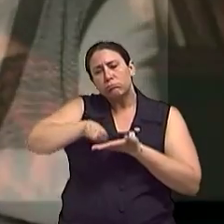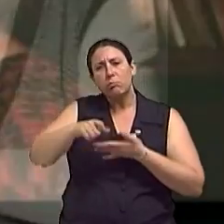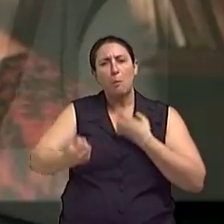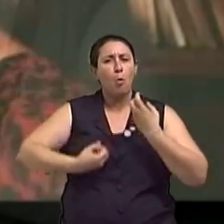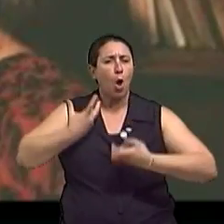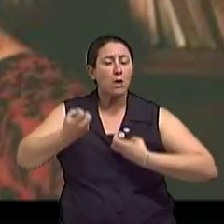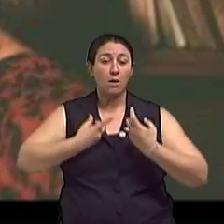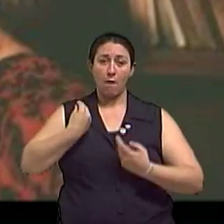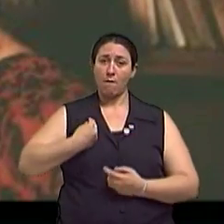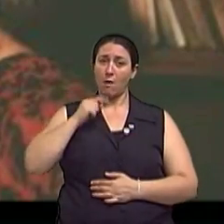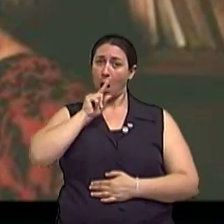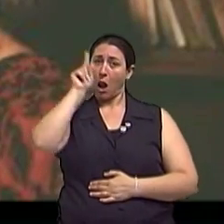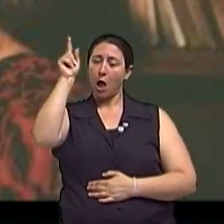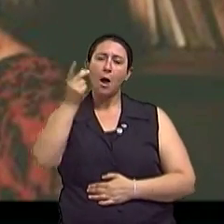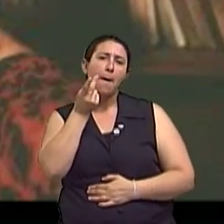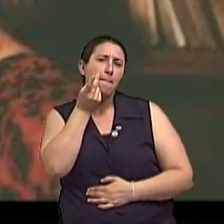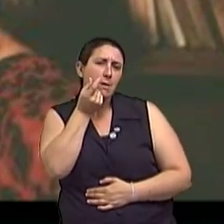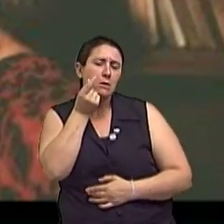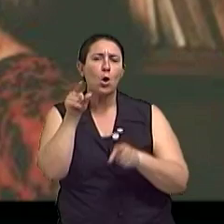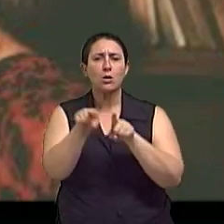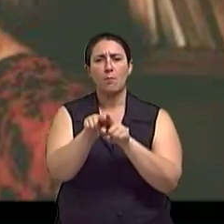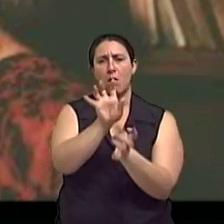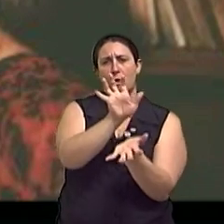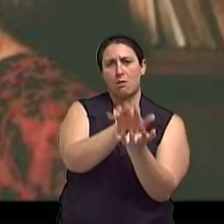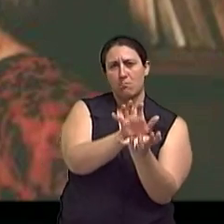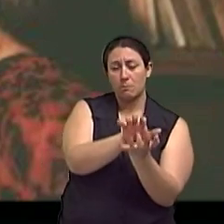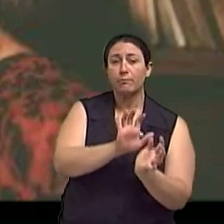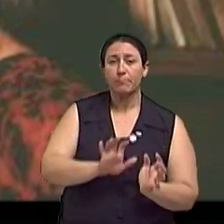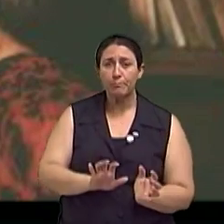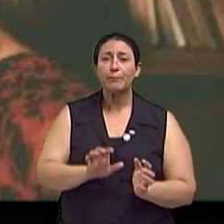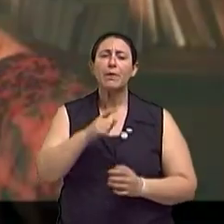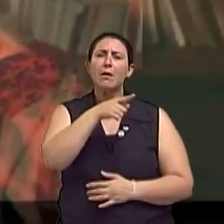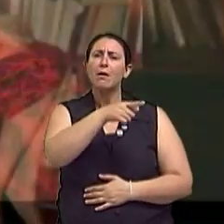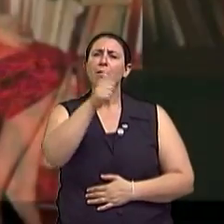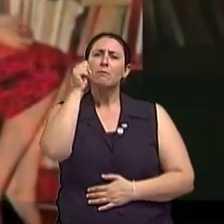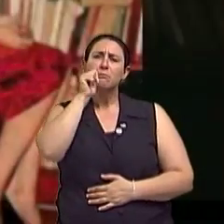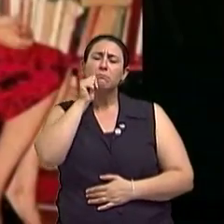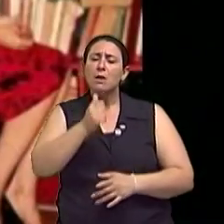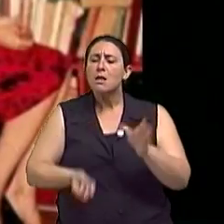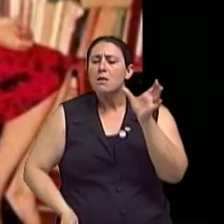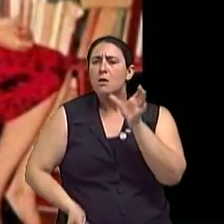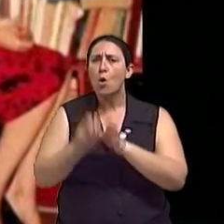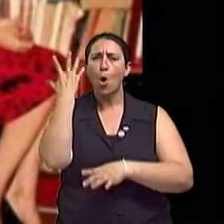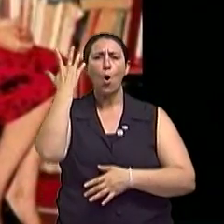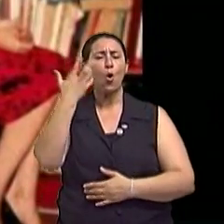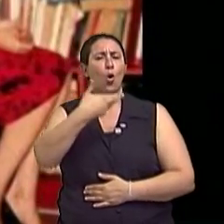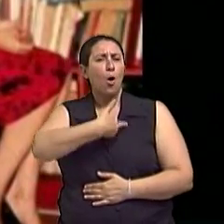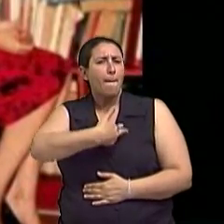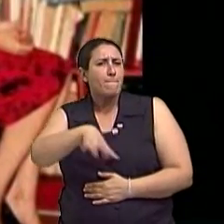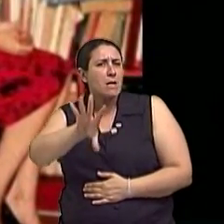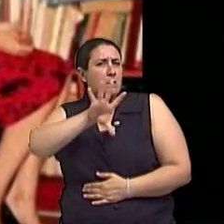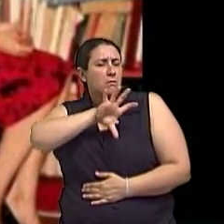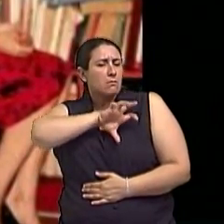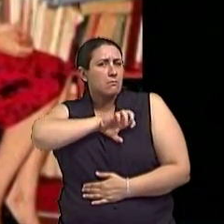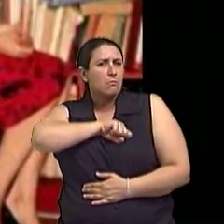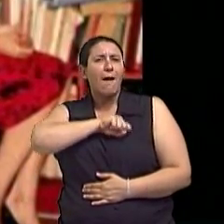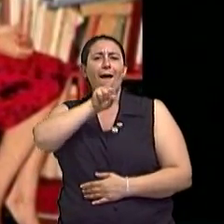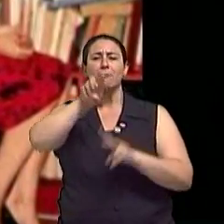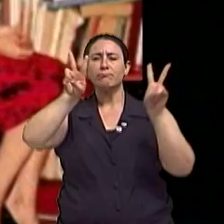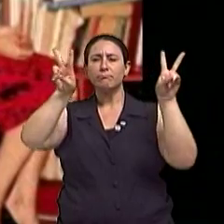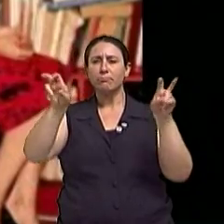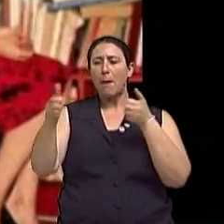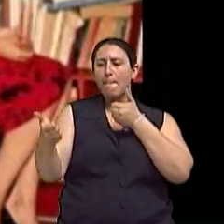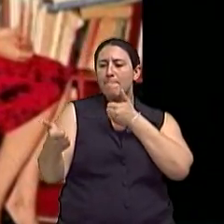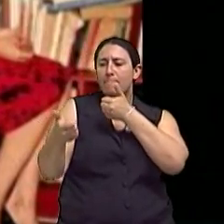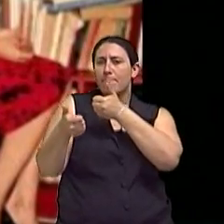Recife. Nos anos 40, lançou seu primeiro romance chamado Perto do Coração Selvagem, que ganhou o